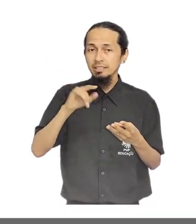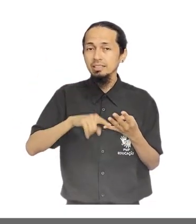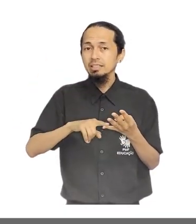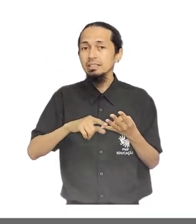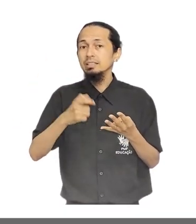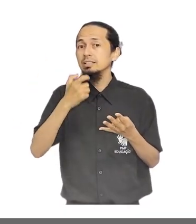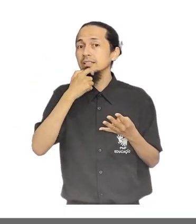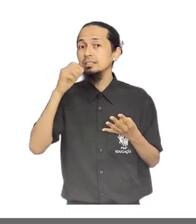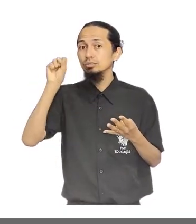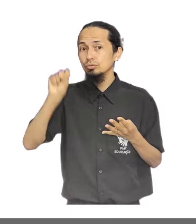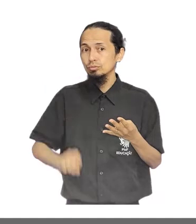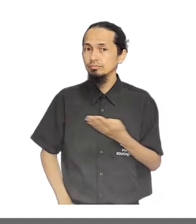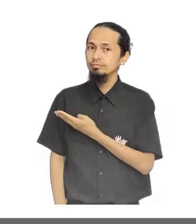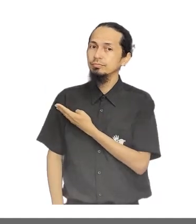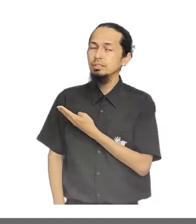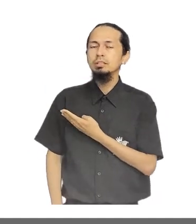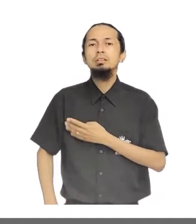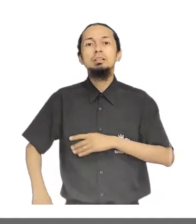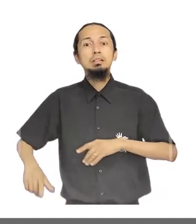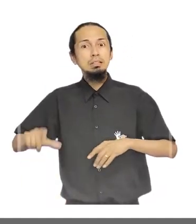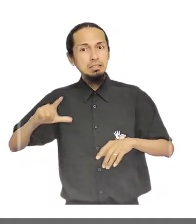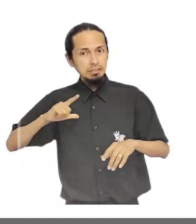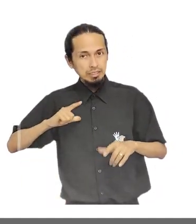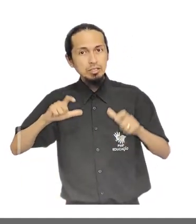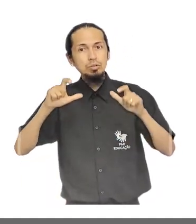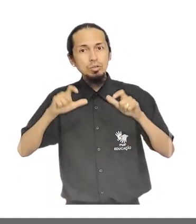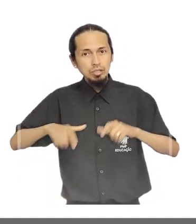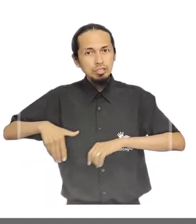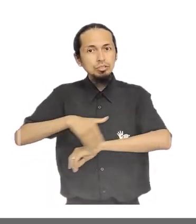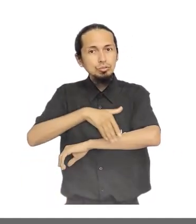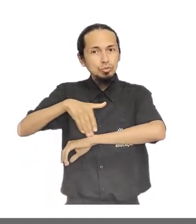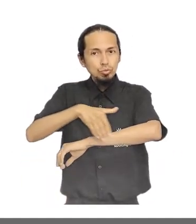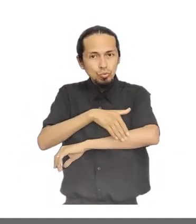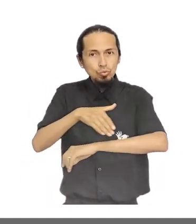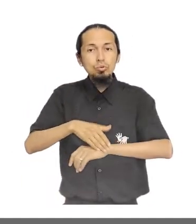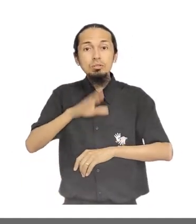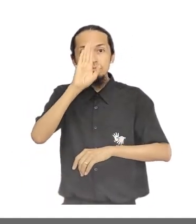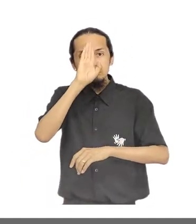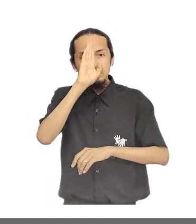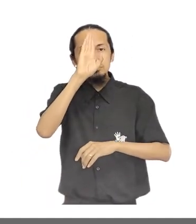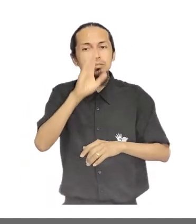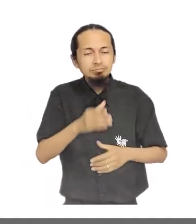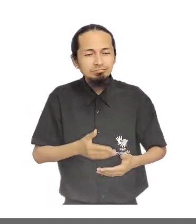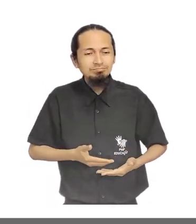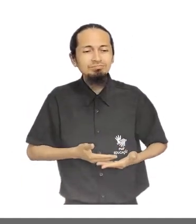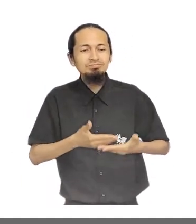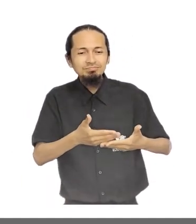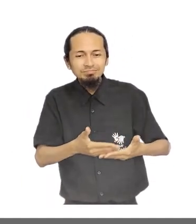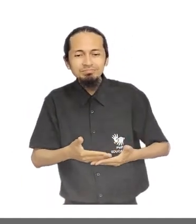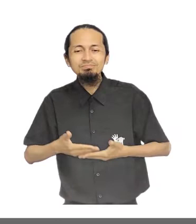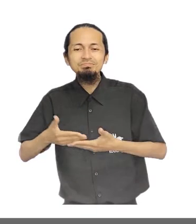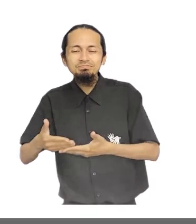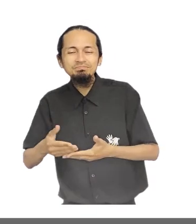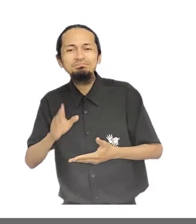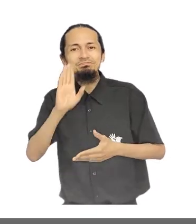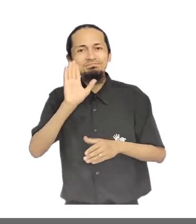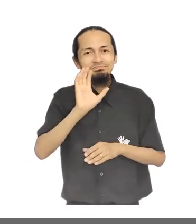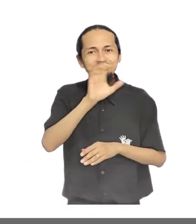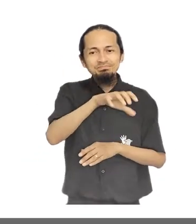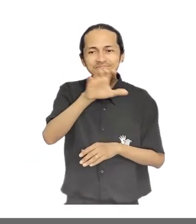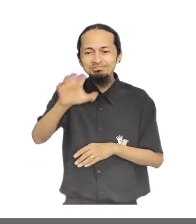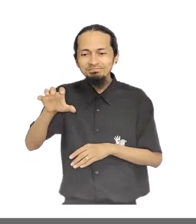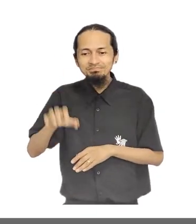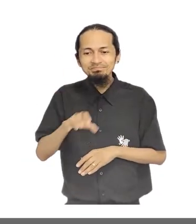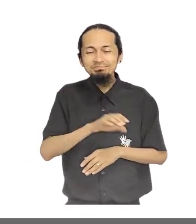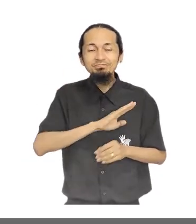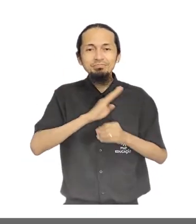Nestes locais foram destacadas as áreas e vias que possuem potencial de servir em diferentes níveis como centralidade